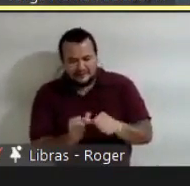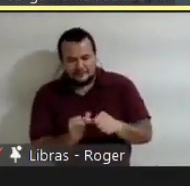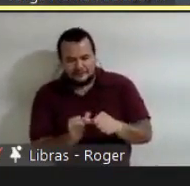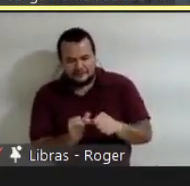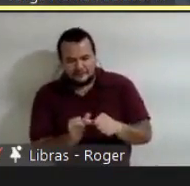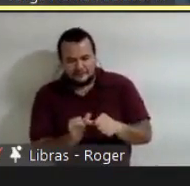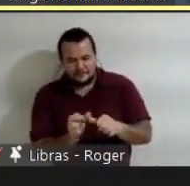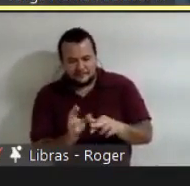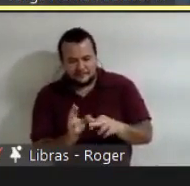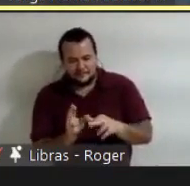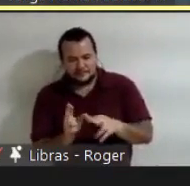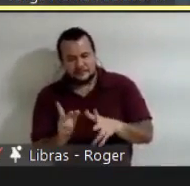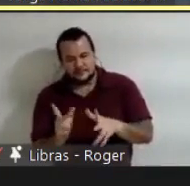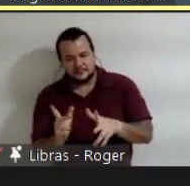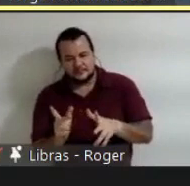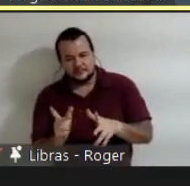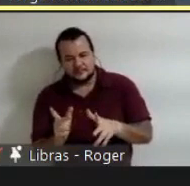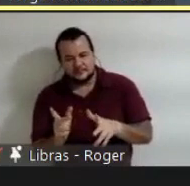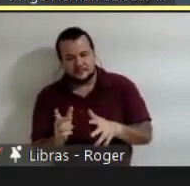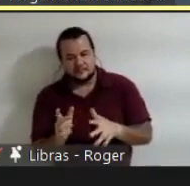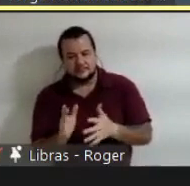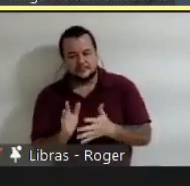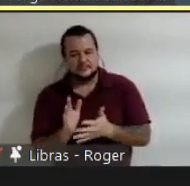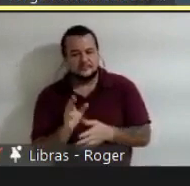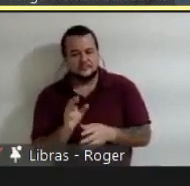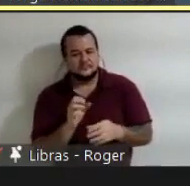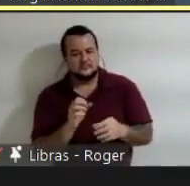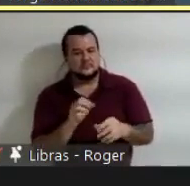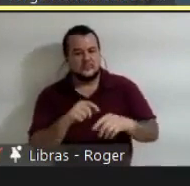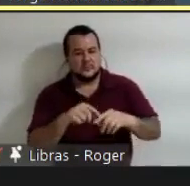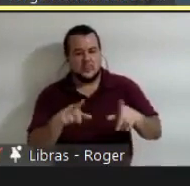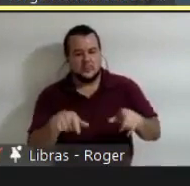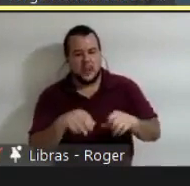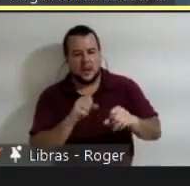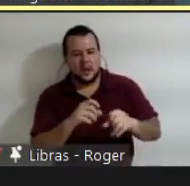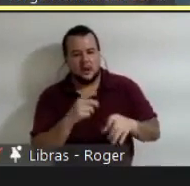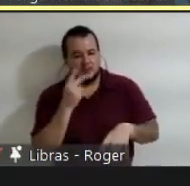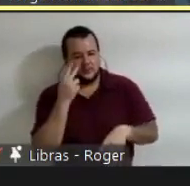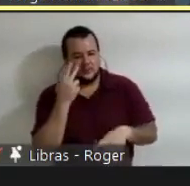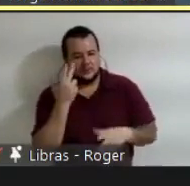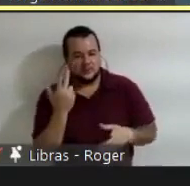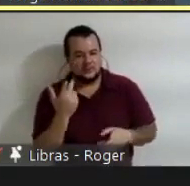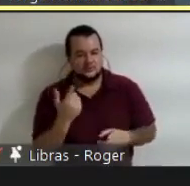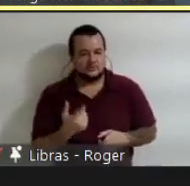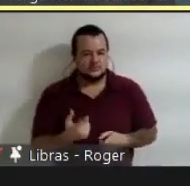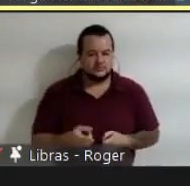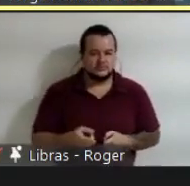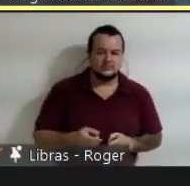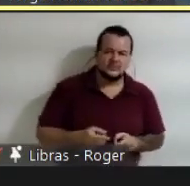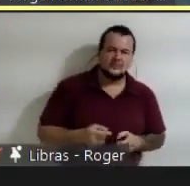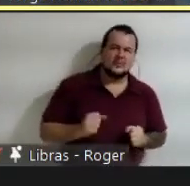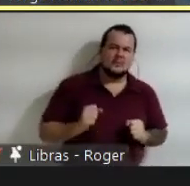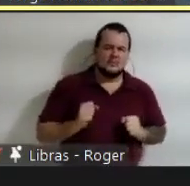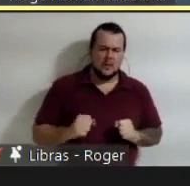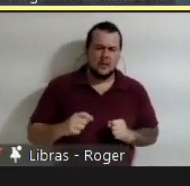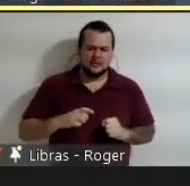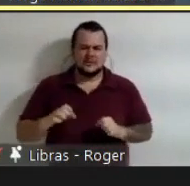porque essas situações podem ser muito eficaz, mas implicam certos ajustes.